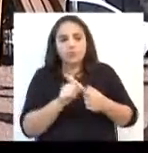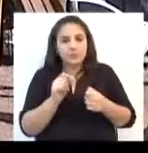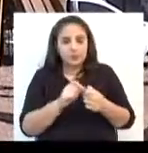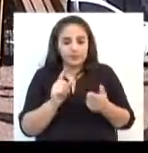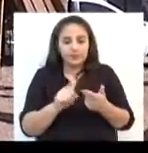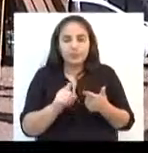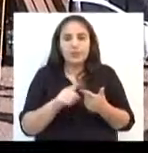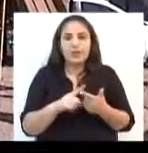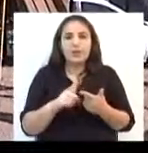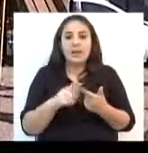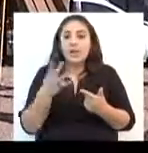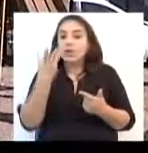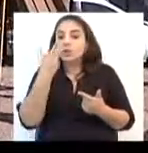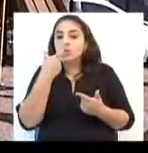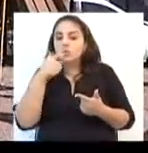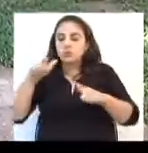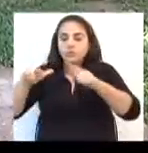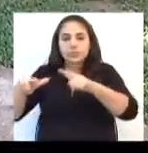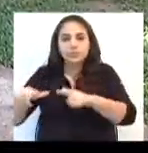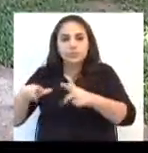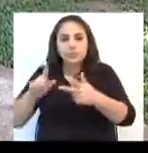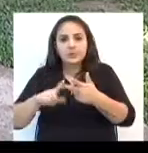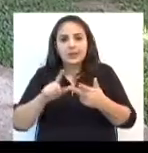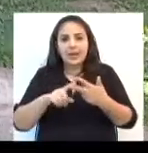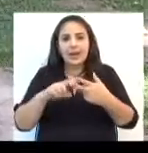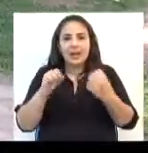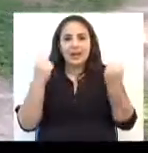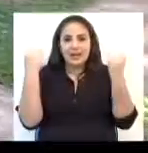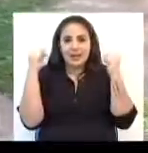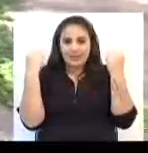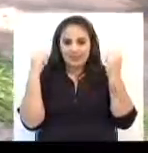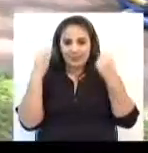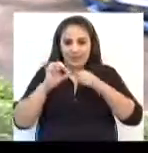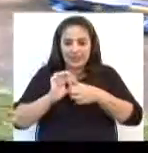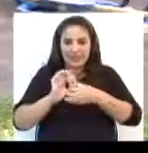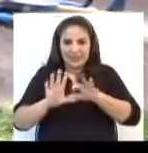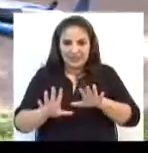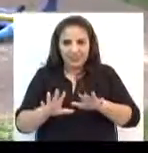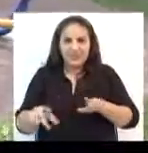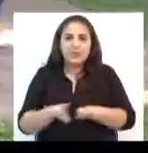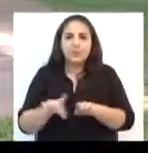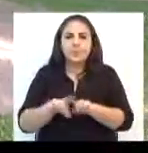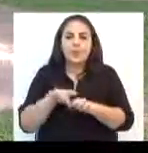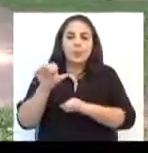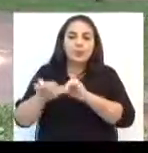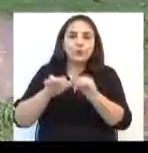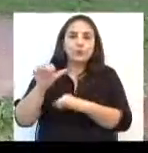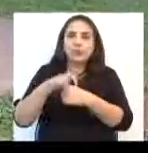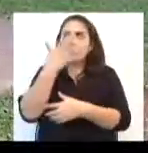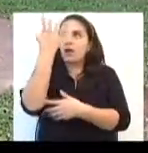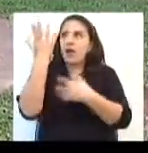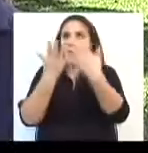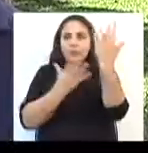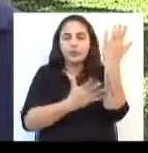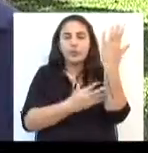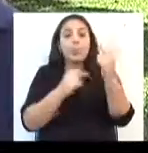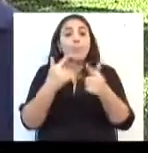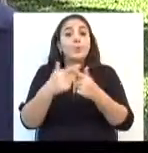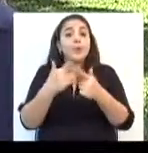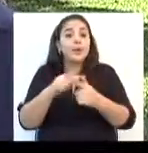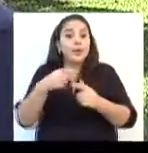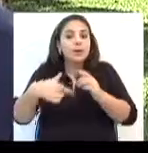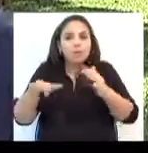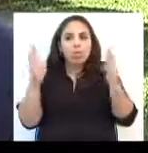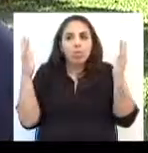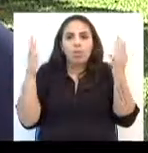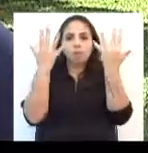toda a parte de playground das crianças, a academia ao ar livre e também a parte toda de modificação da urbanização, né? Porque era